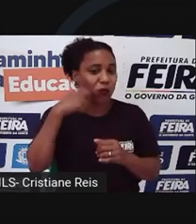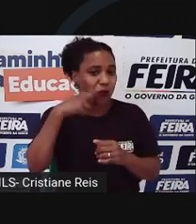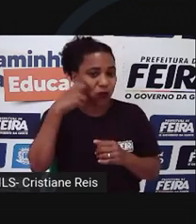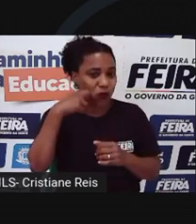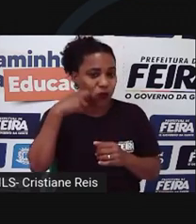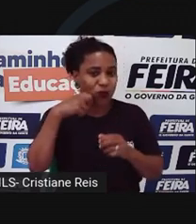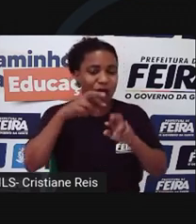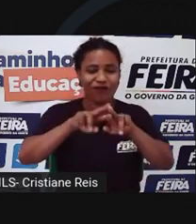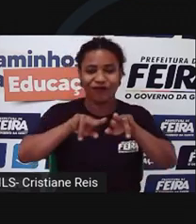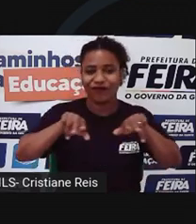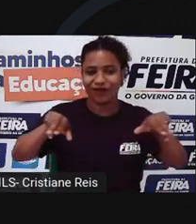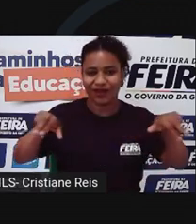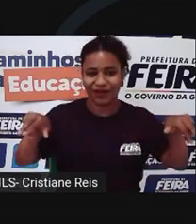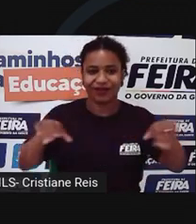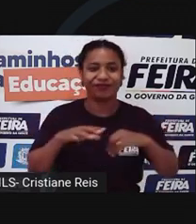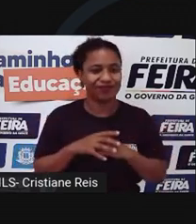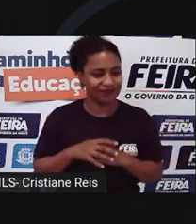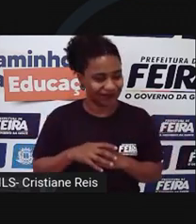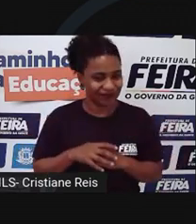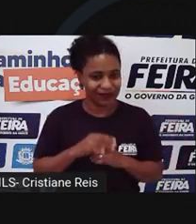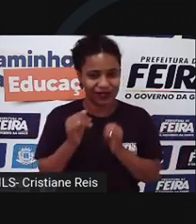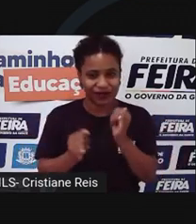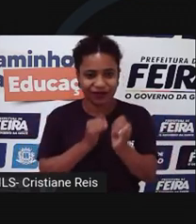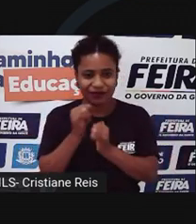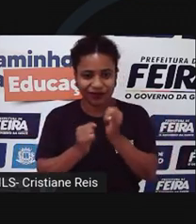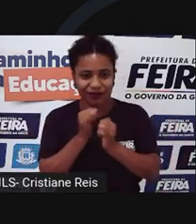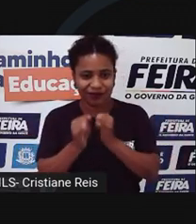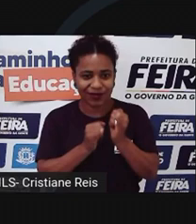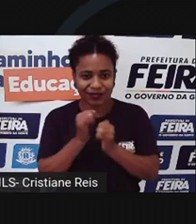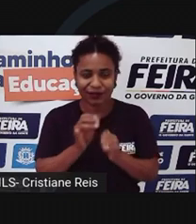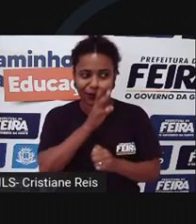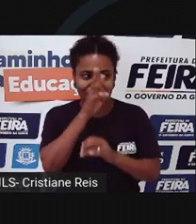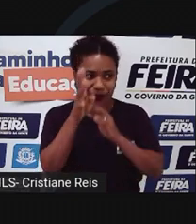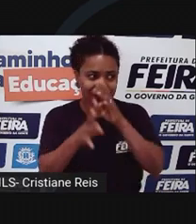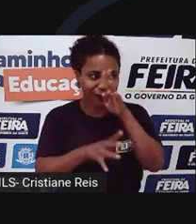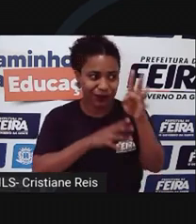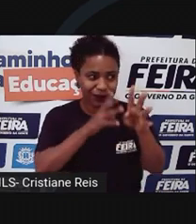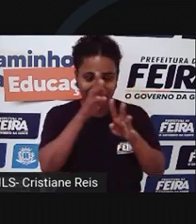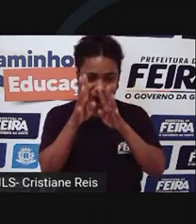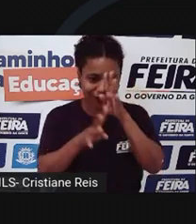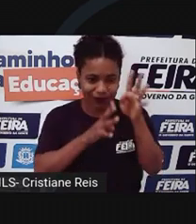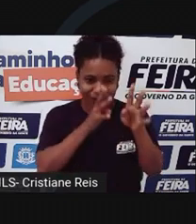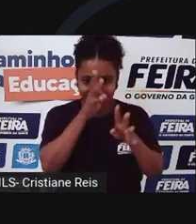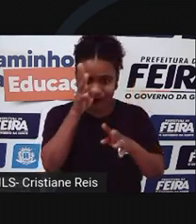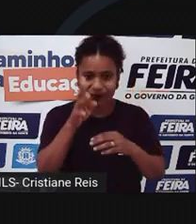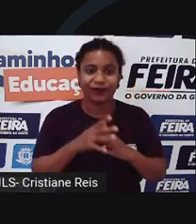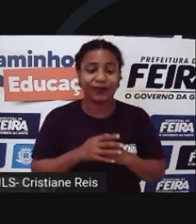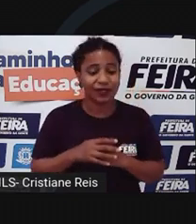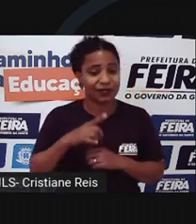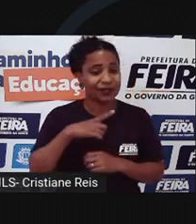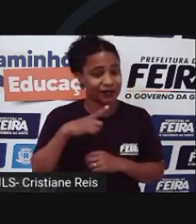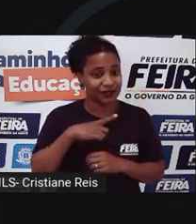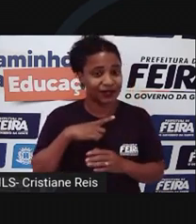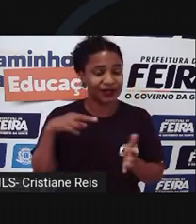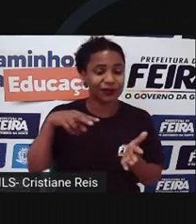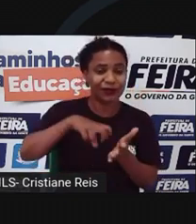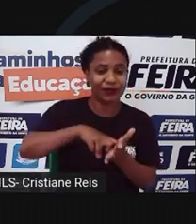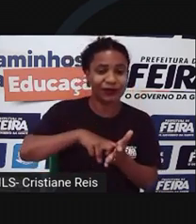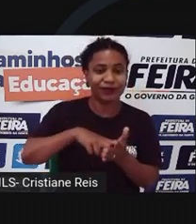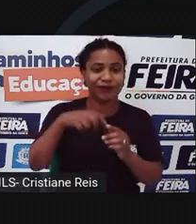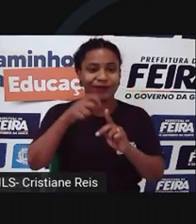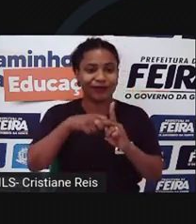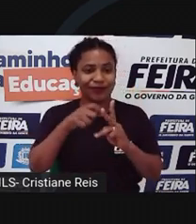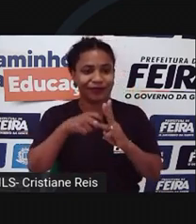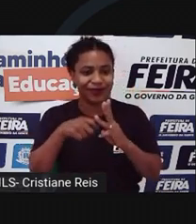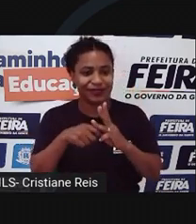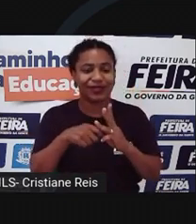dispositivo informático previsto no artigo 154A do Código Penal tinha pena de detição de três meses a um